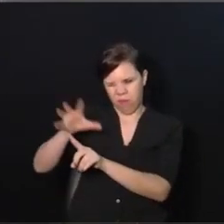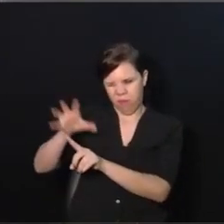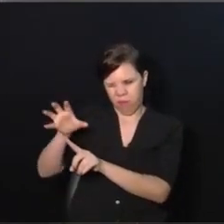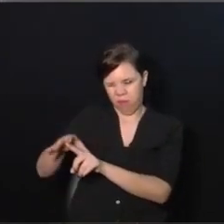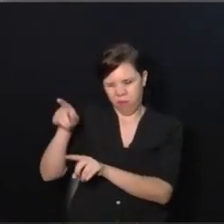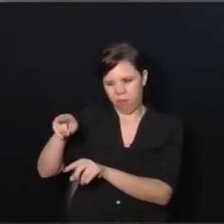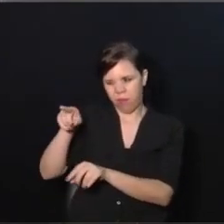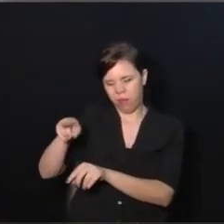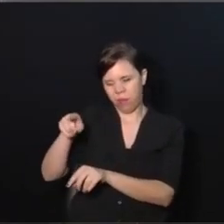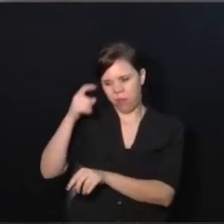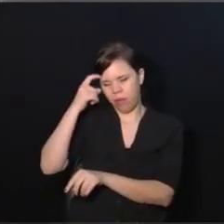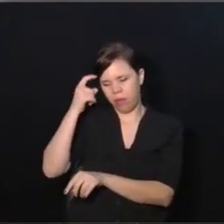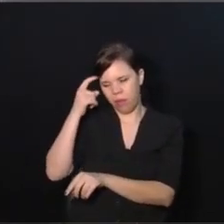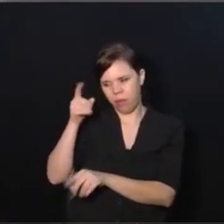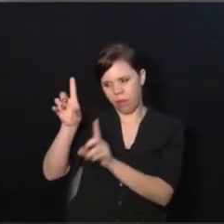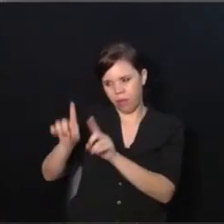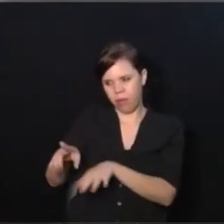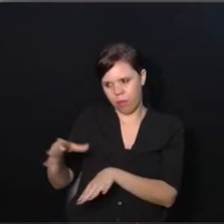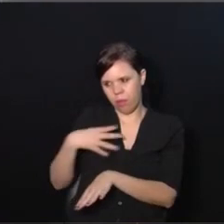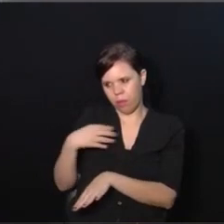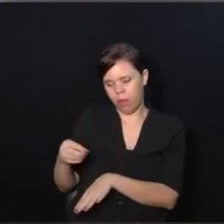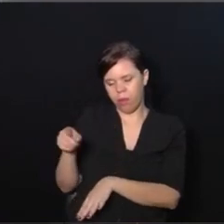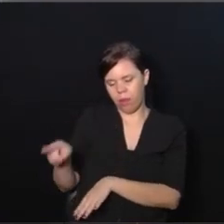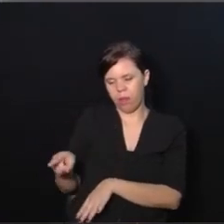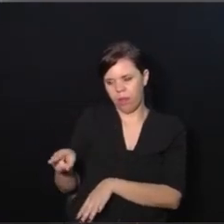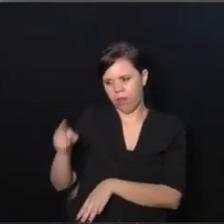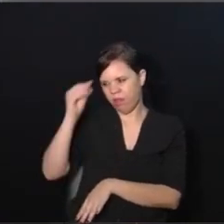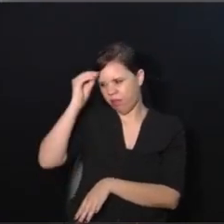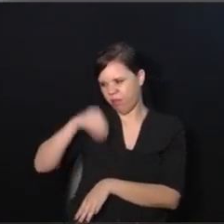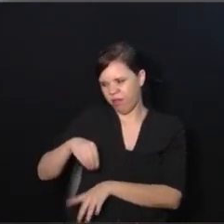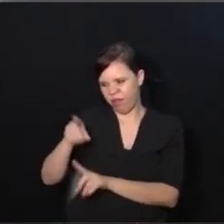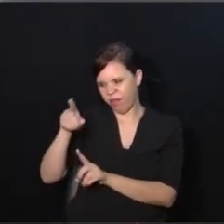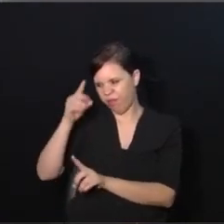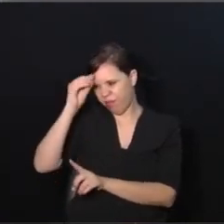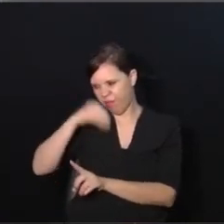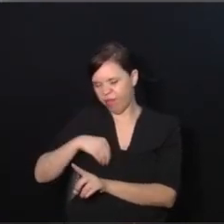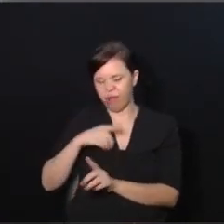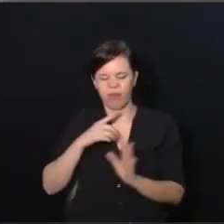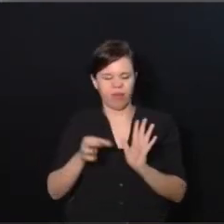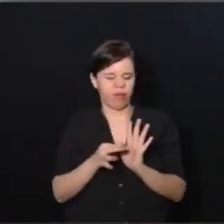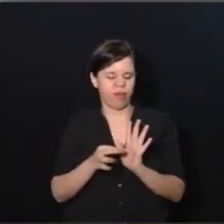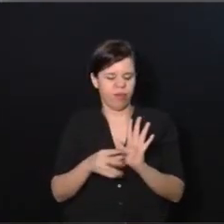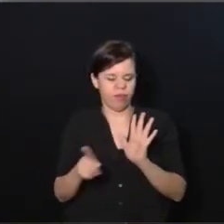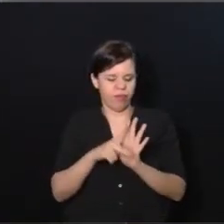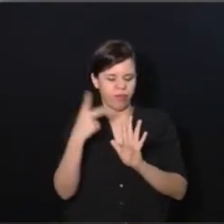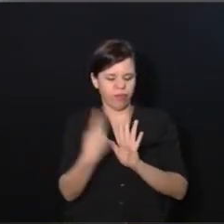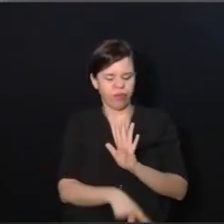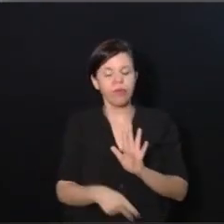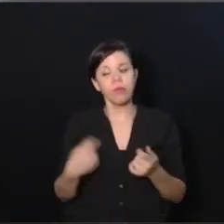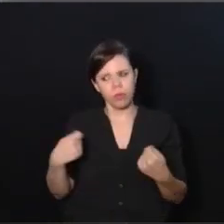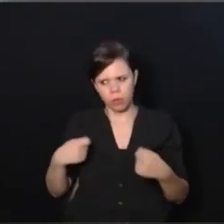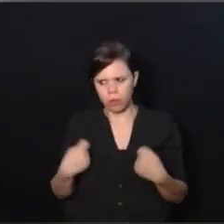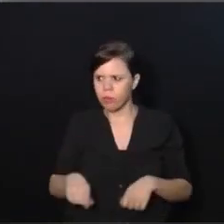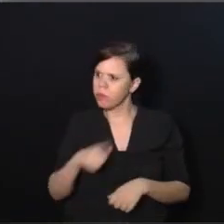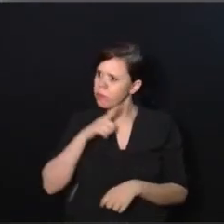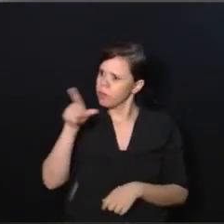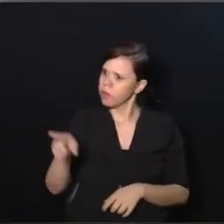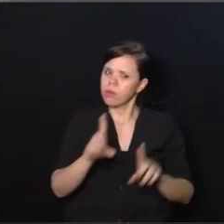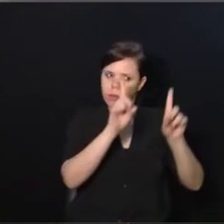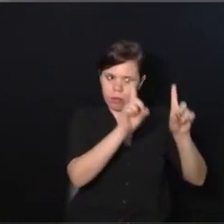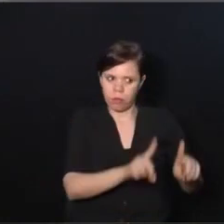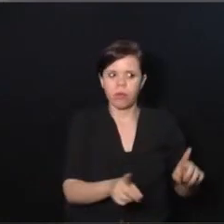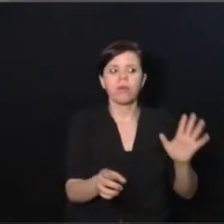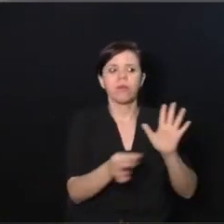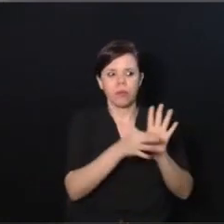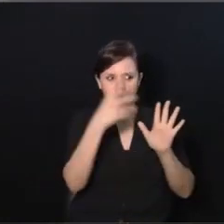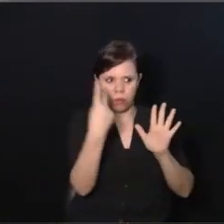forma de que aquela pessoa desiste de ter até a opinião própria. A pessoa com deficiência tem que ter opinião, tem que ter o direito de